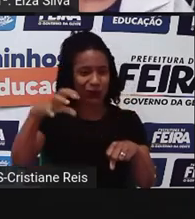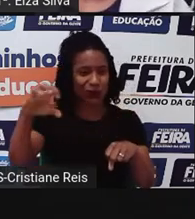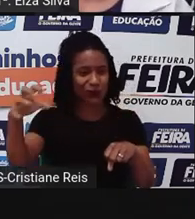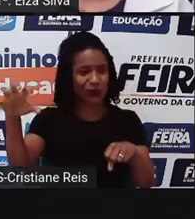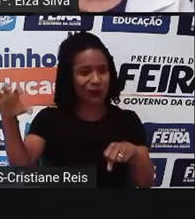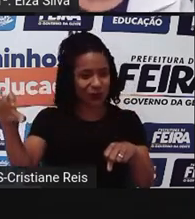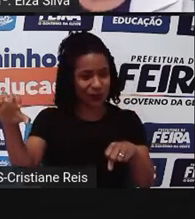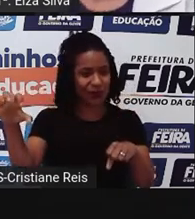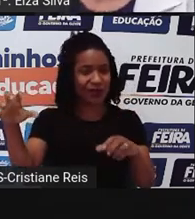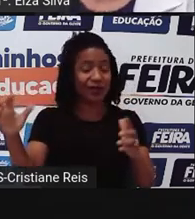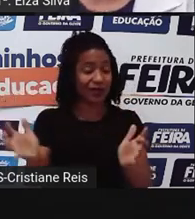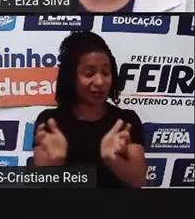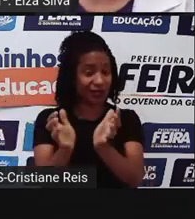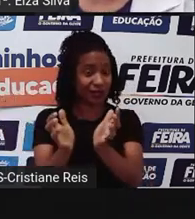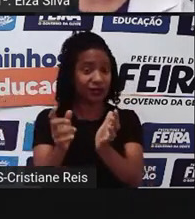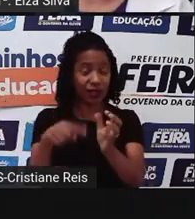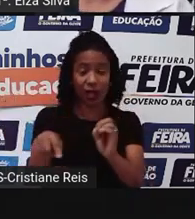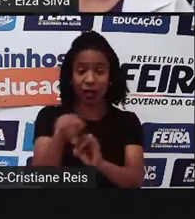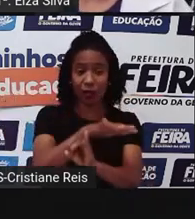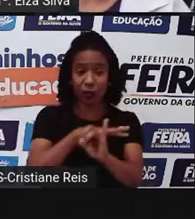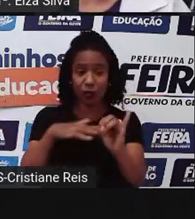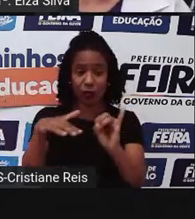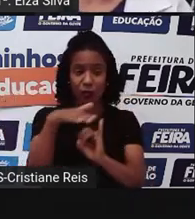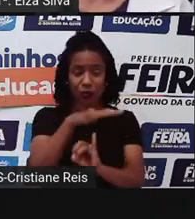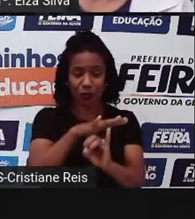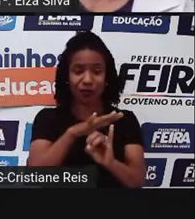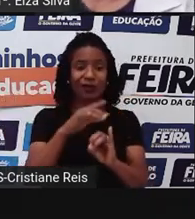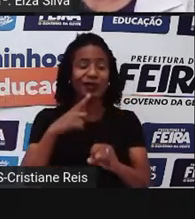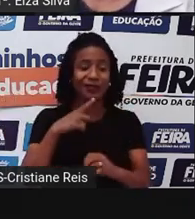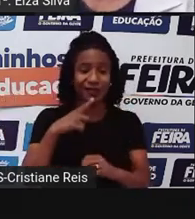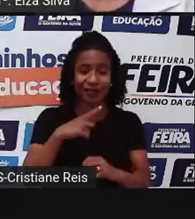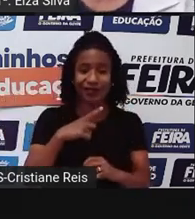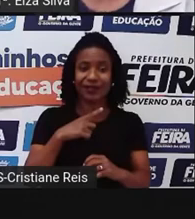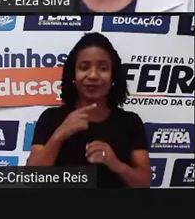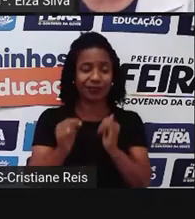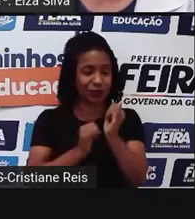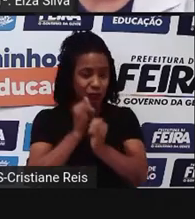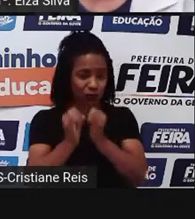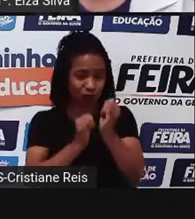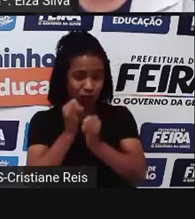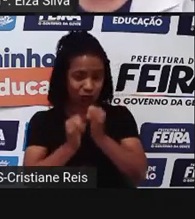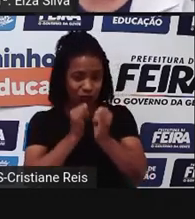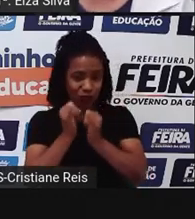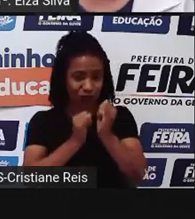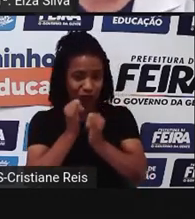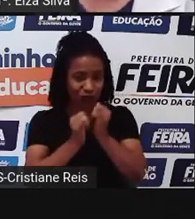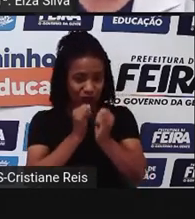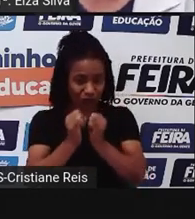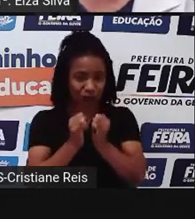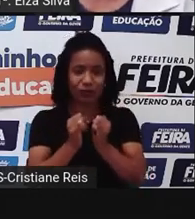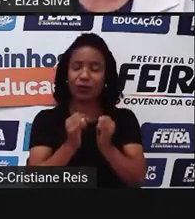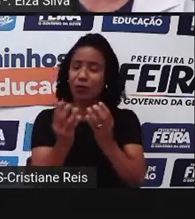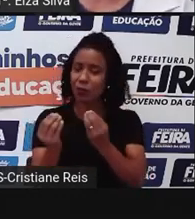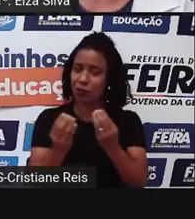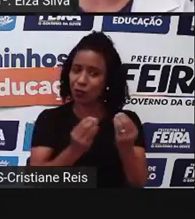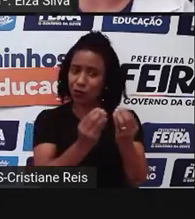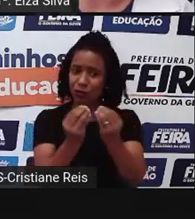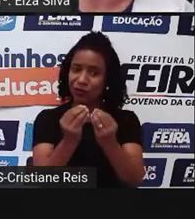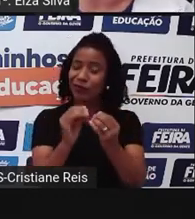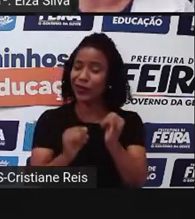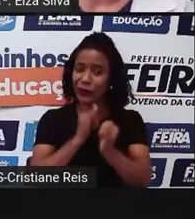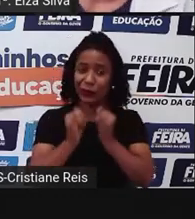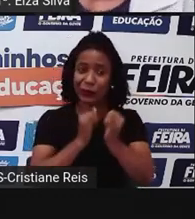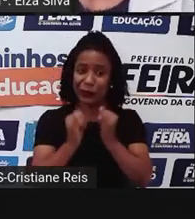E há muitos internautas neste reino e dentre eles existe um que compartilha compulsivamente informações.